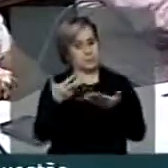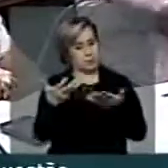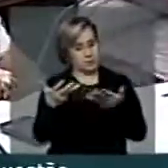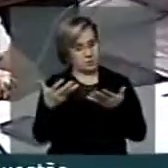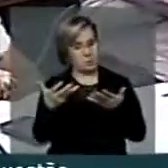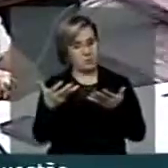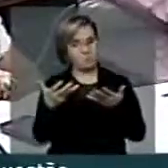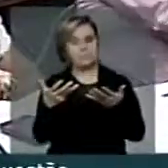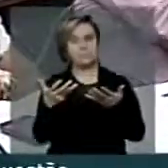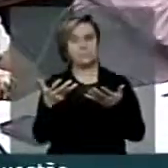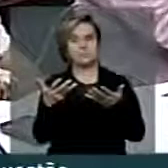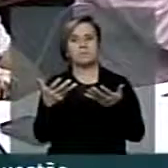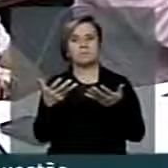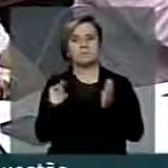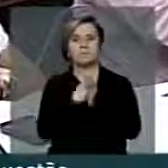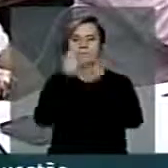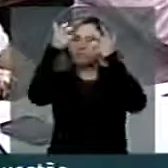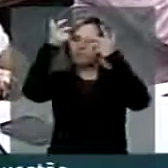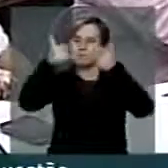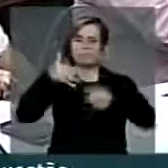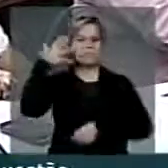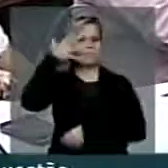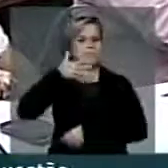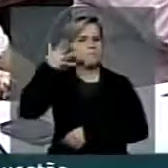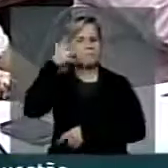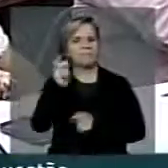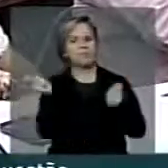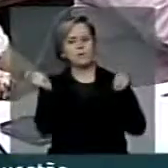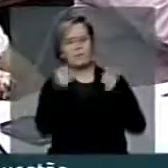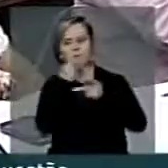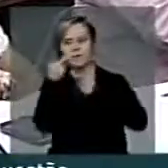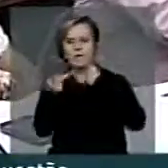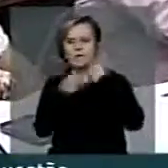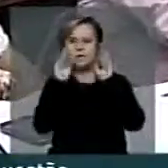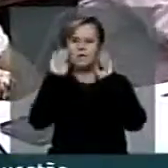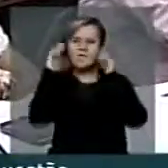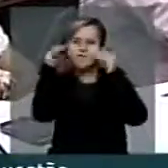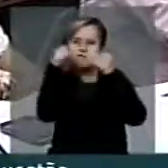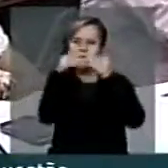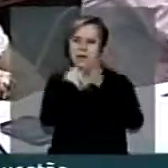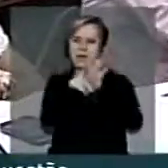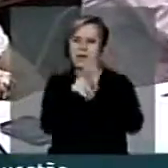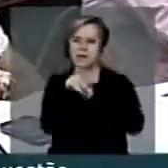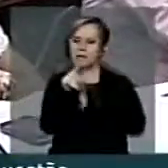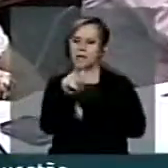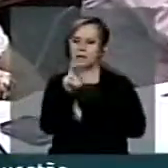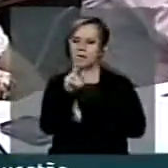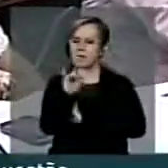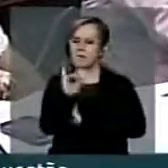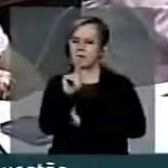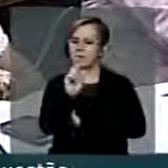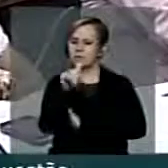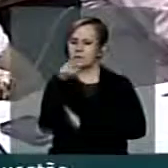que os expositores, se pudessem, centralizassem a fala na grilagem de terra.